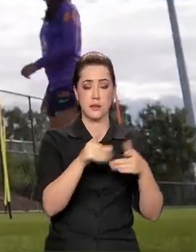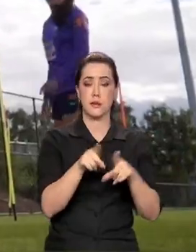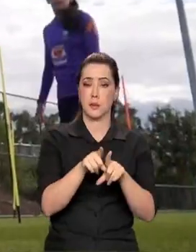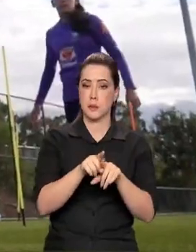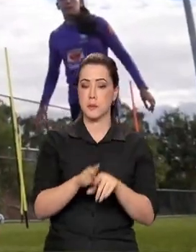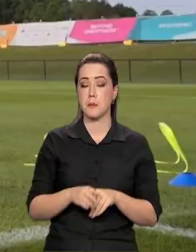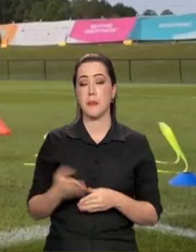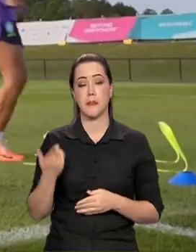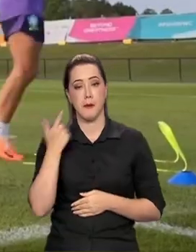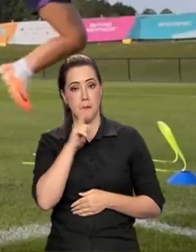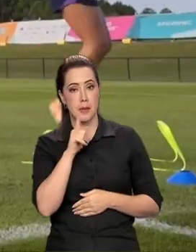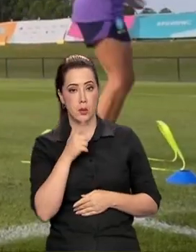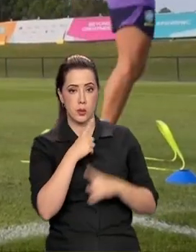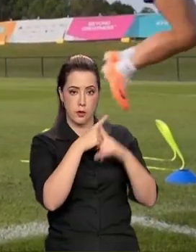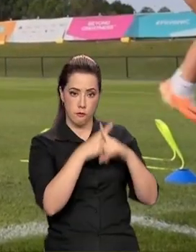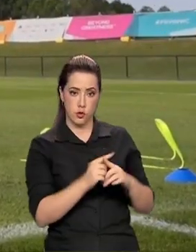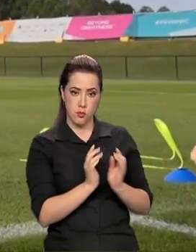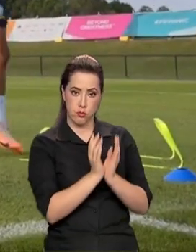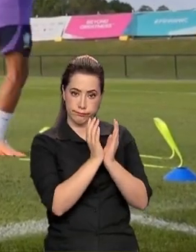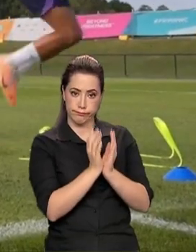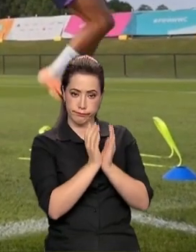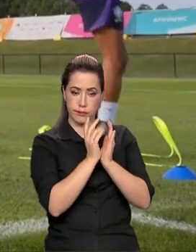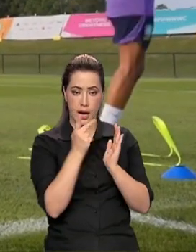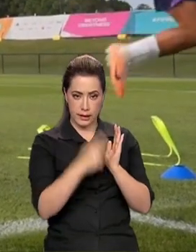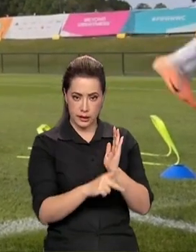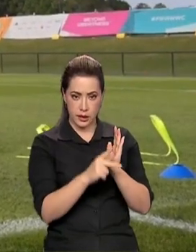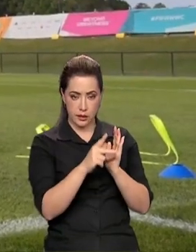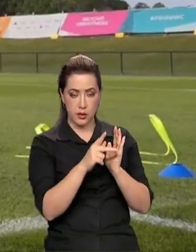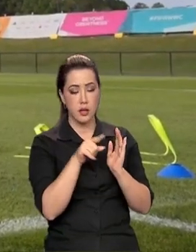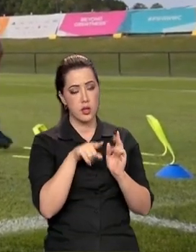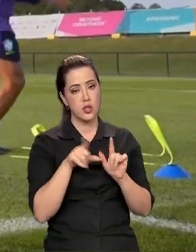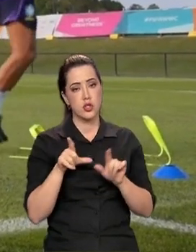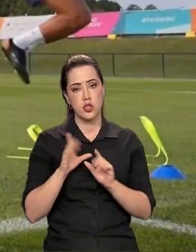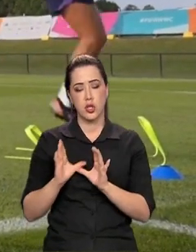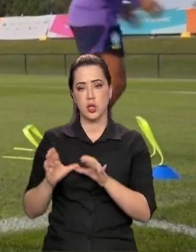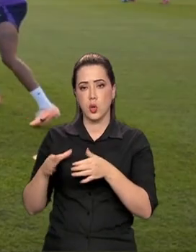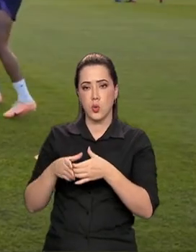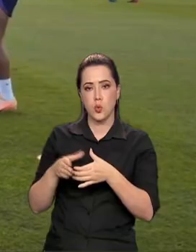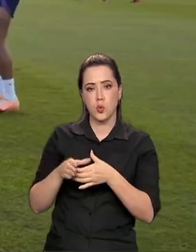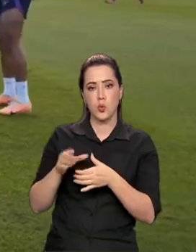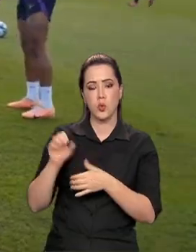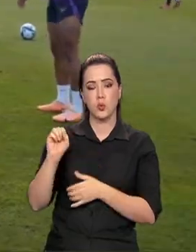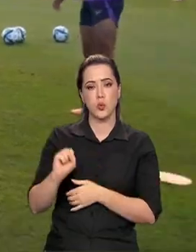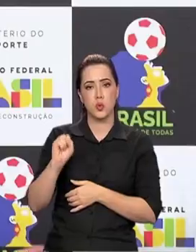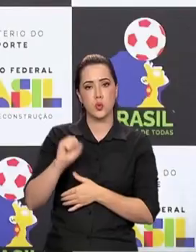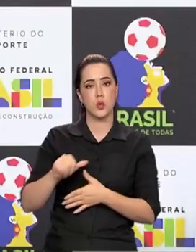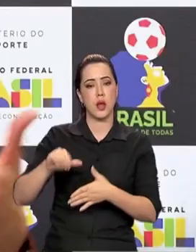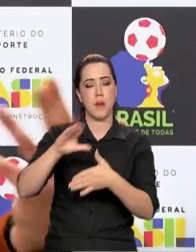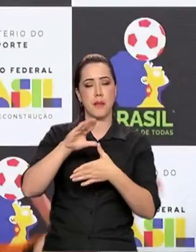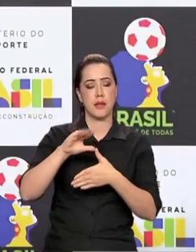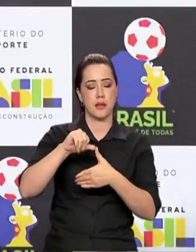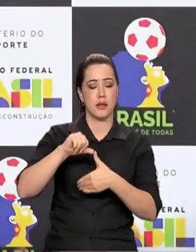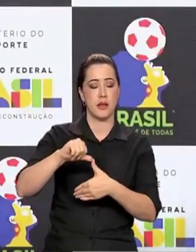a competição, o Brasil já conta com o apoio da Confederação Sul-Americana de Futebol. O trabalho junto com a